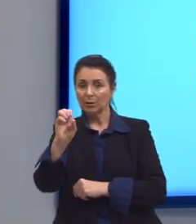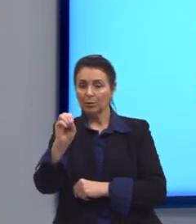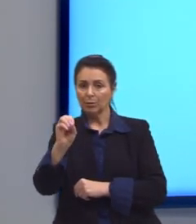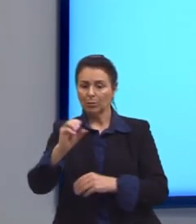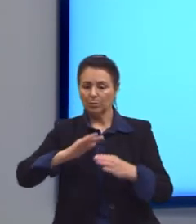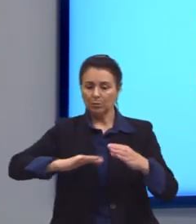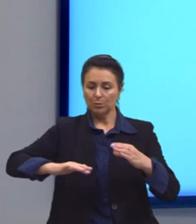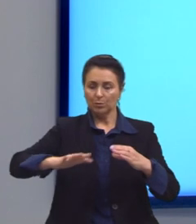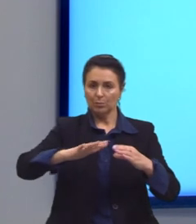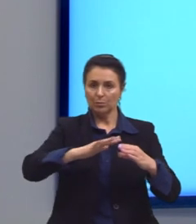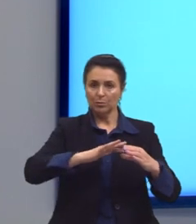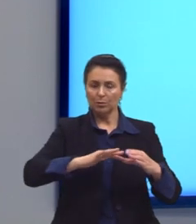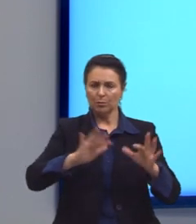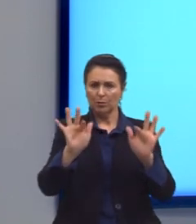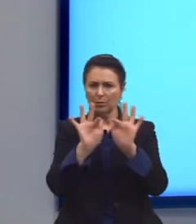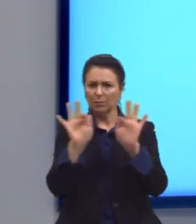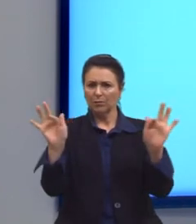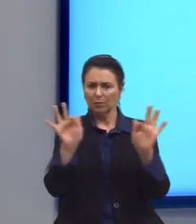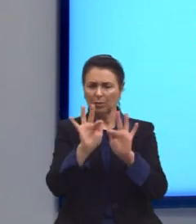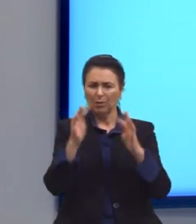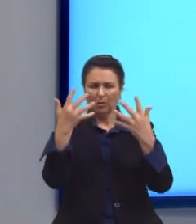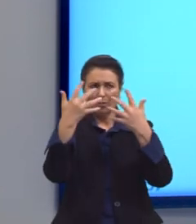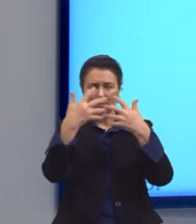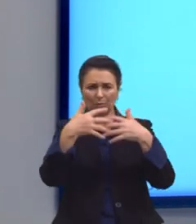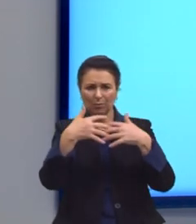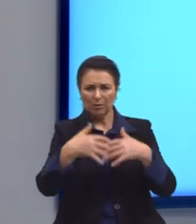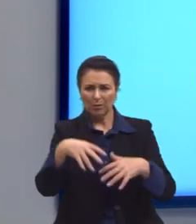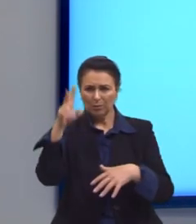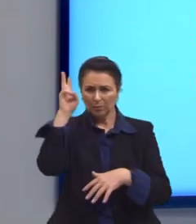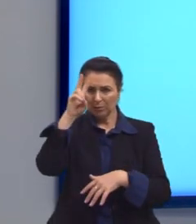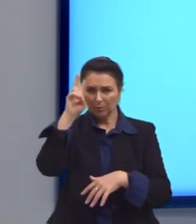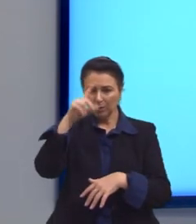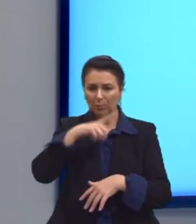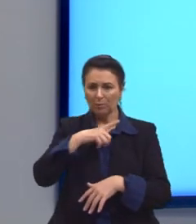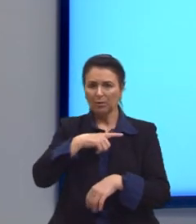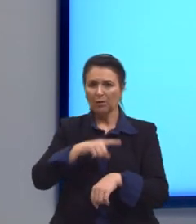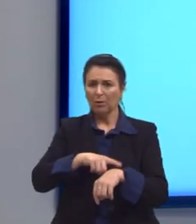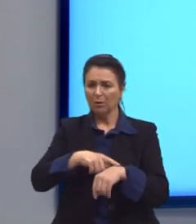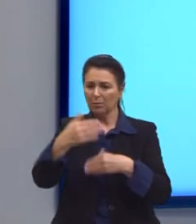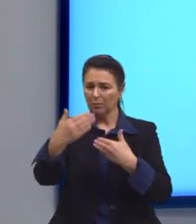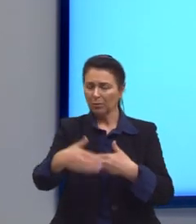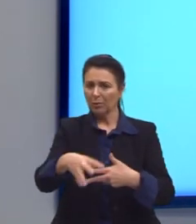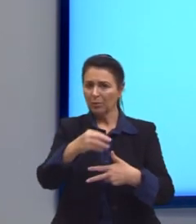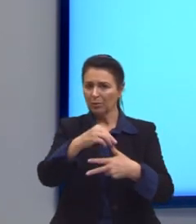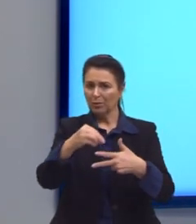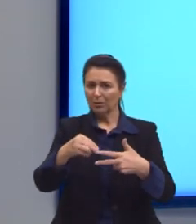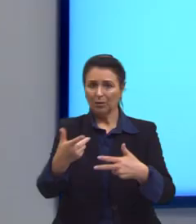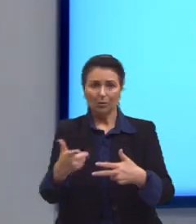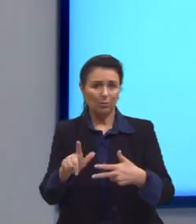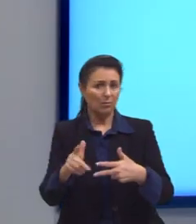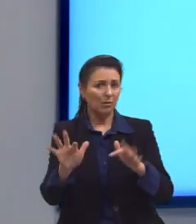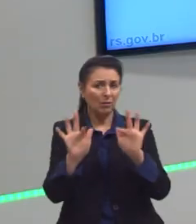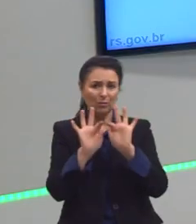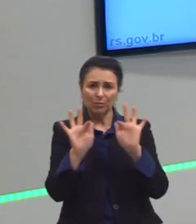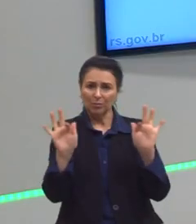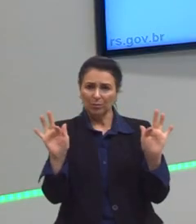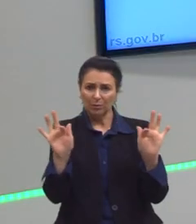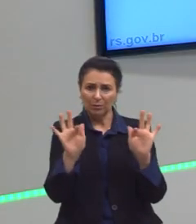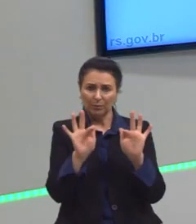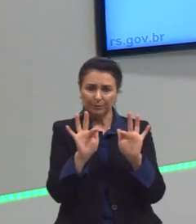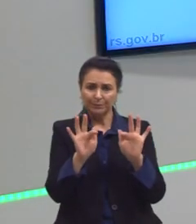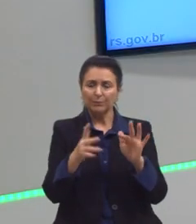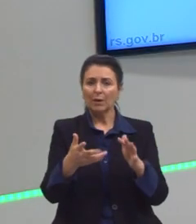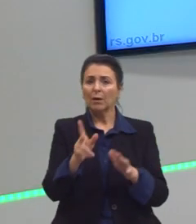professora, mas olha que fórmula complexa para eu lembrar, porque o Enem não te fornece fórmulas. Professora de Química, durante o segundo